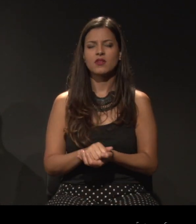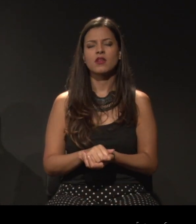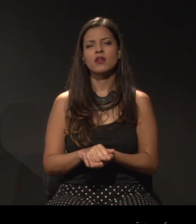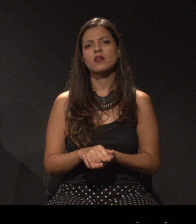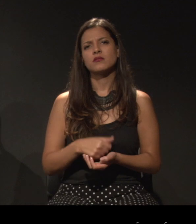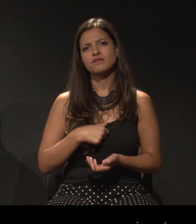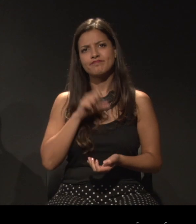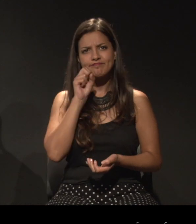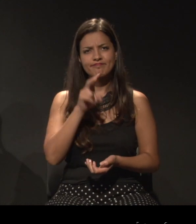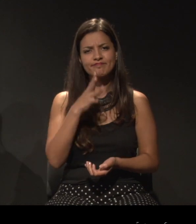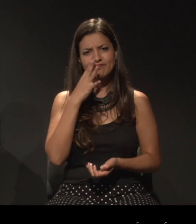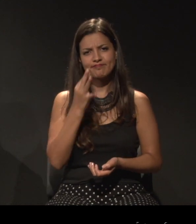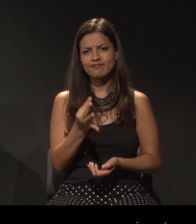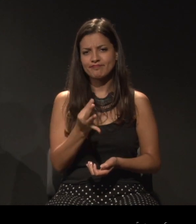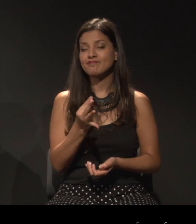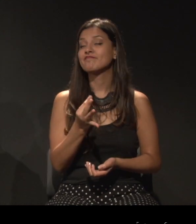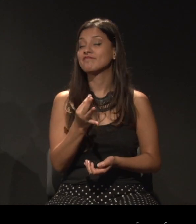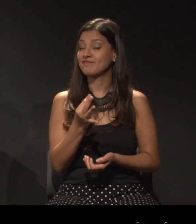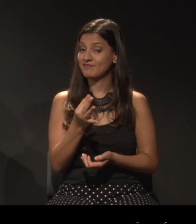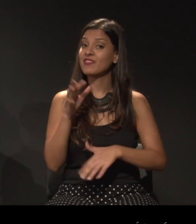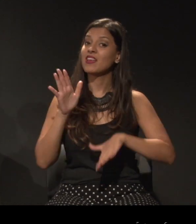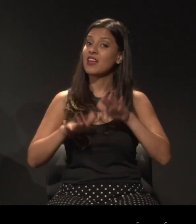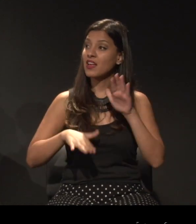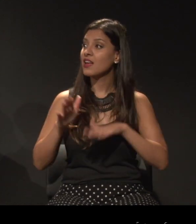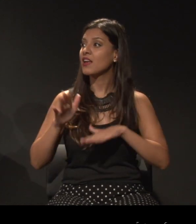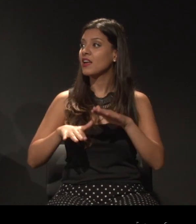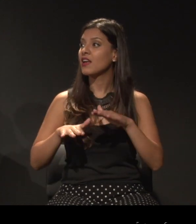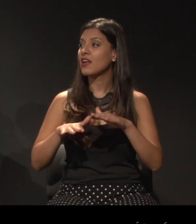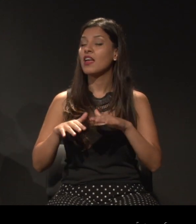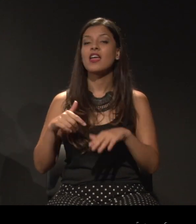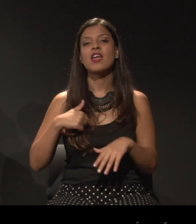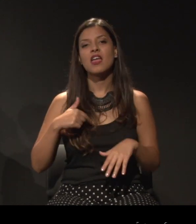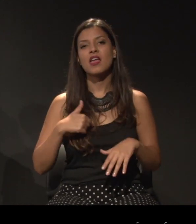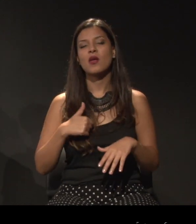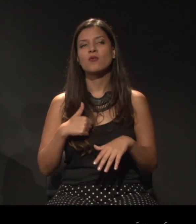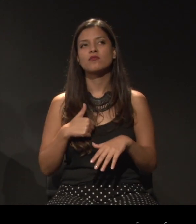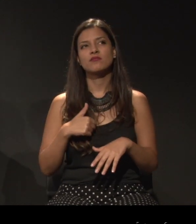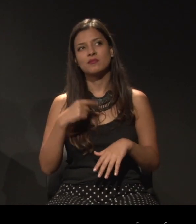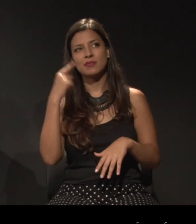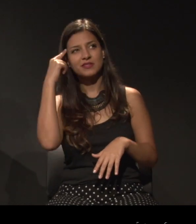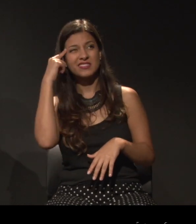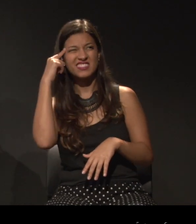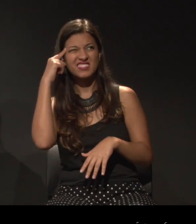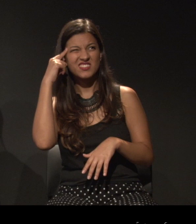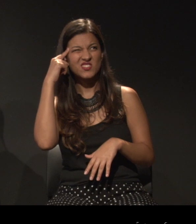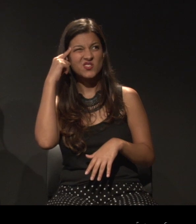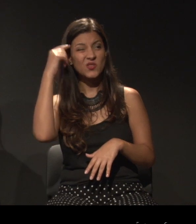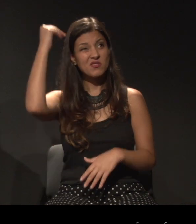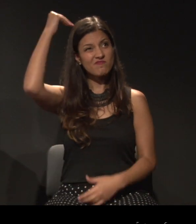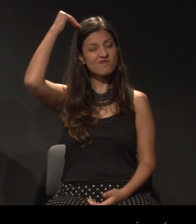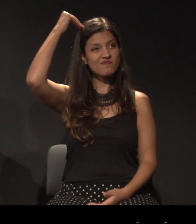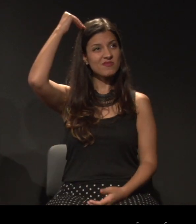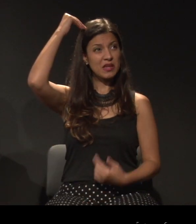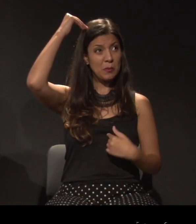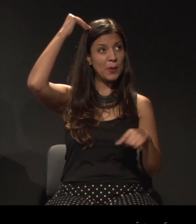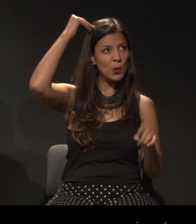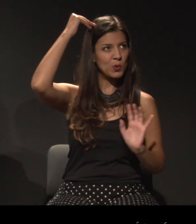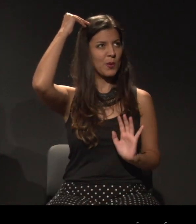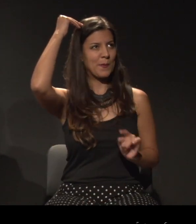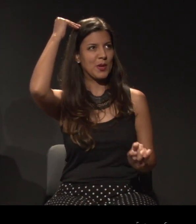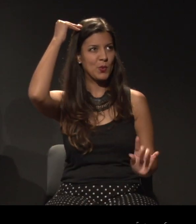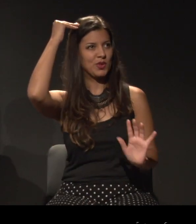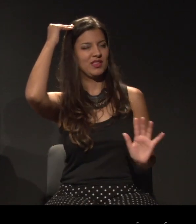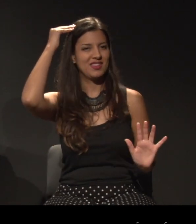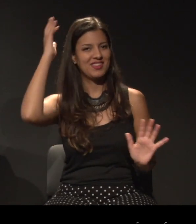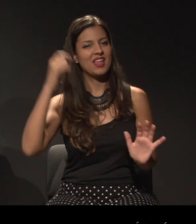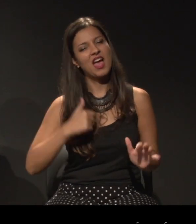chama a atenção, às vezes eu fiquei perguntando se deveria perguntar isso, mas, enfim, vou fazer,